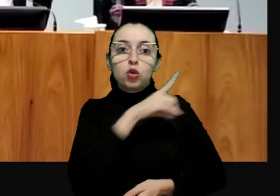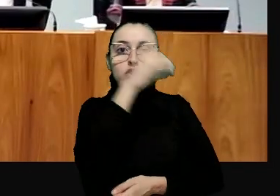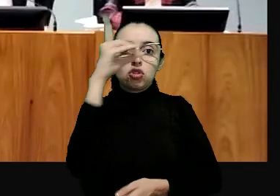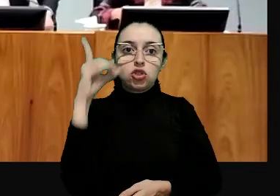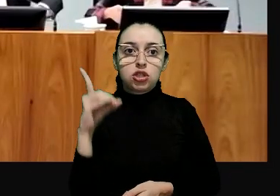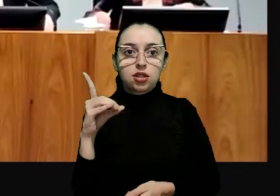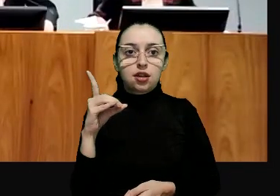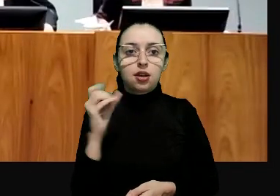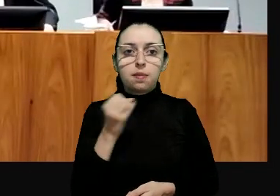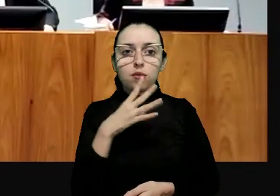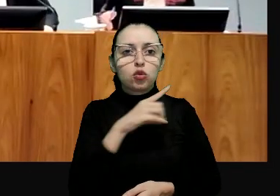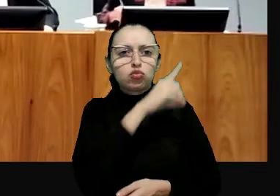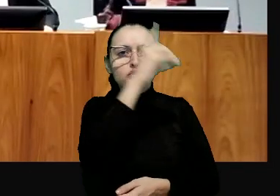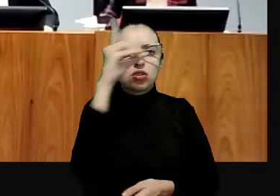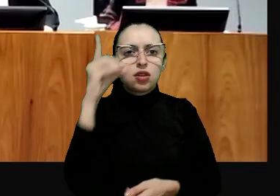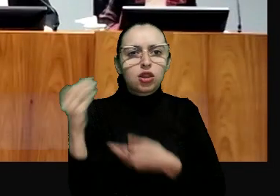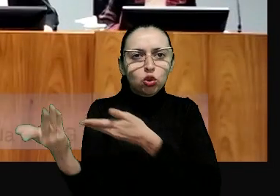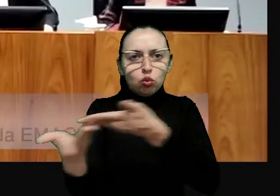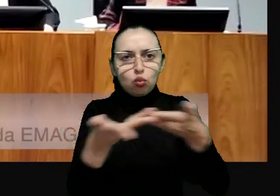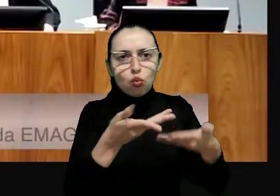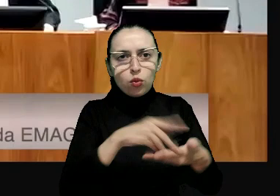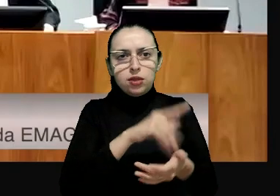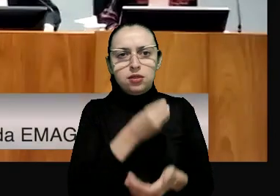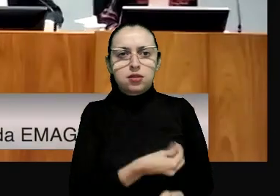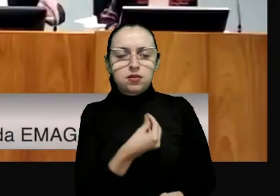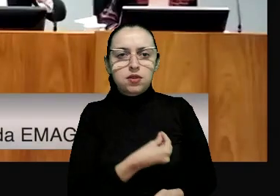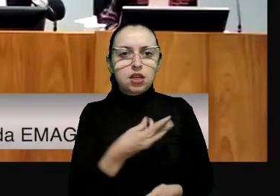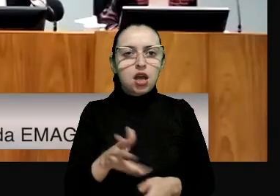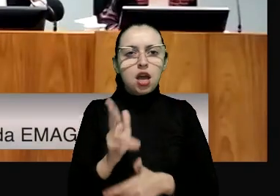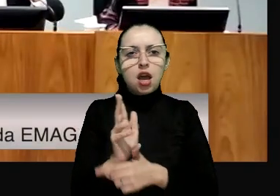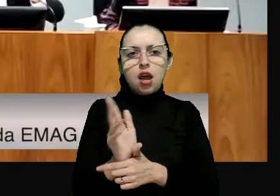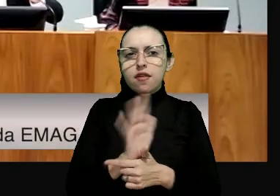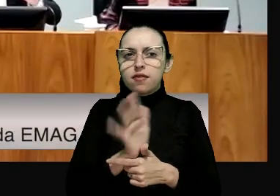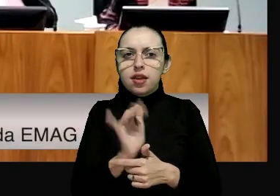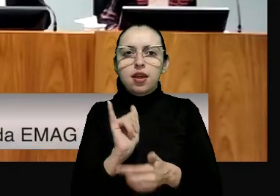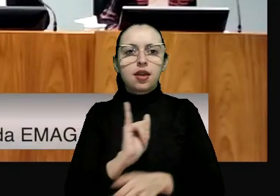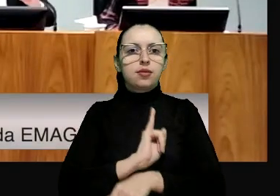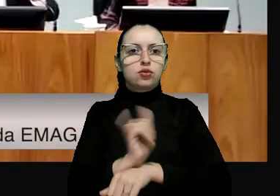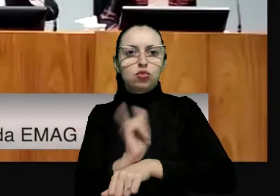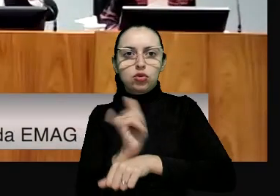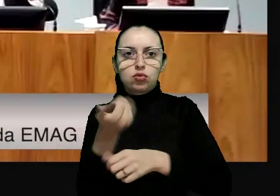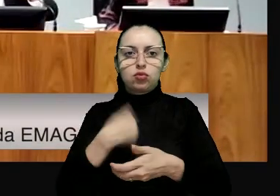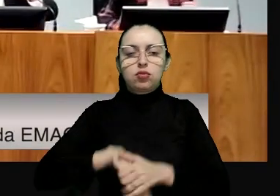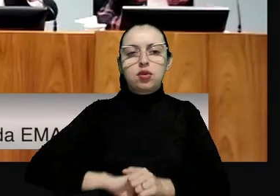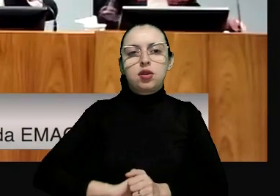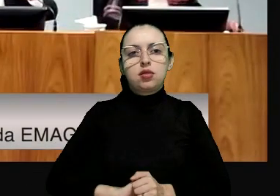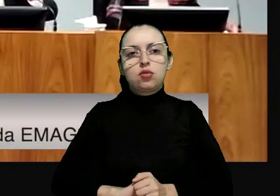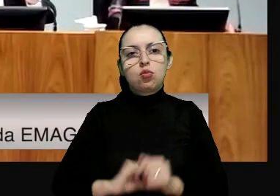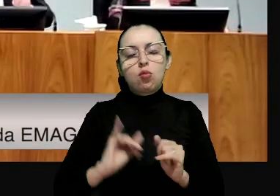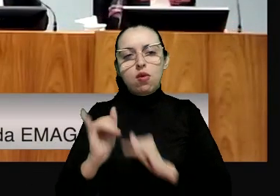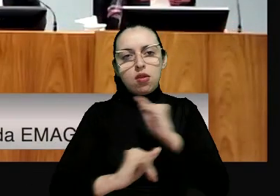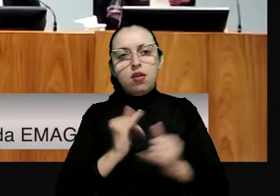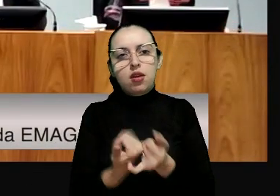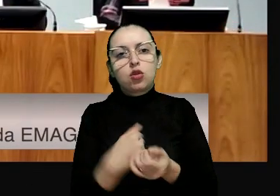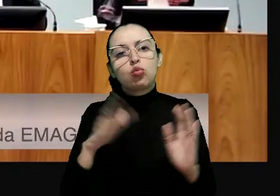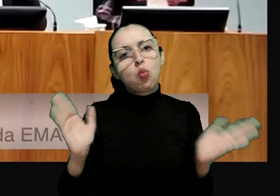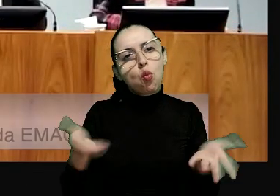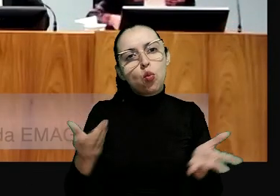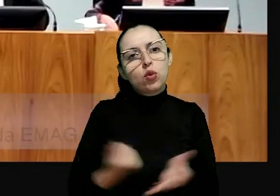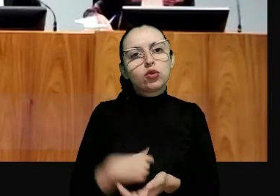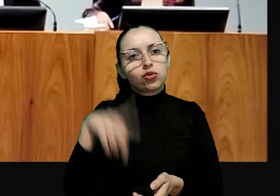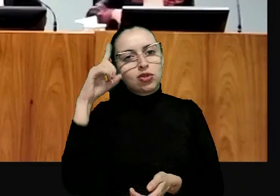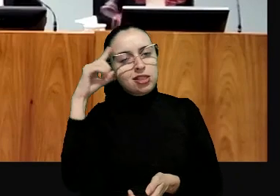Bom dia, bom dia a todos e a todos que nos assistem pela internet. Hoje é um